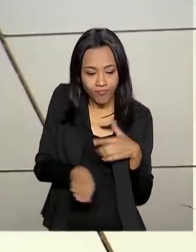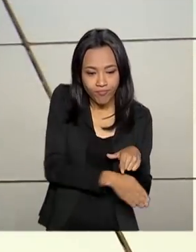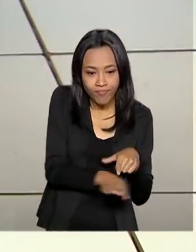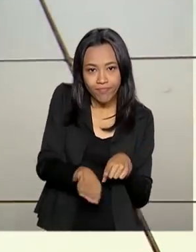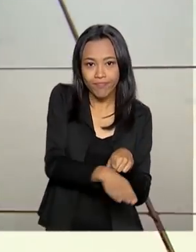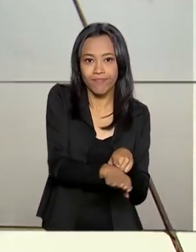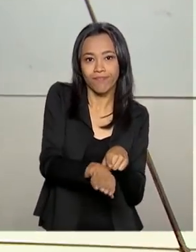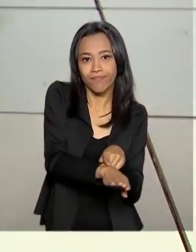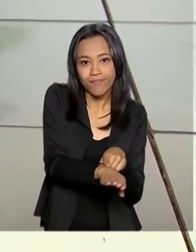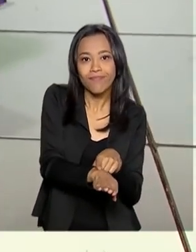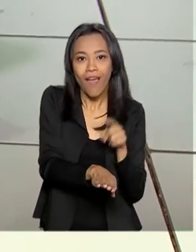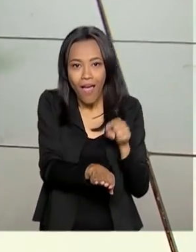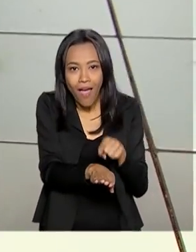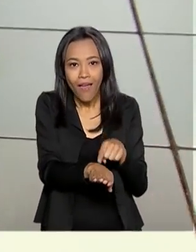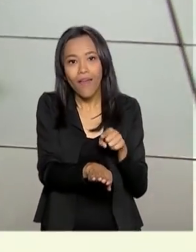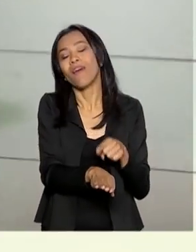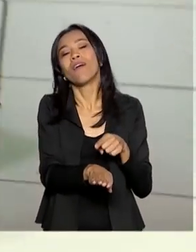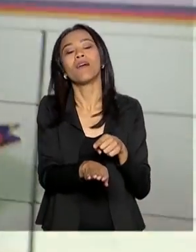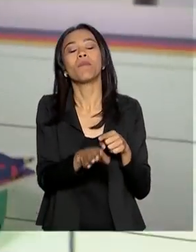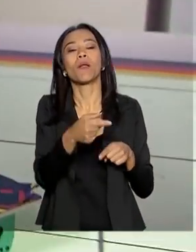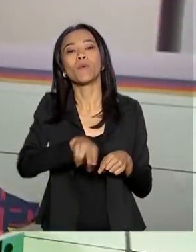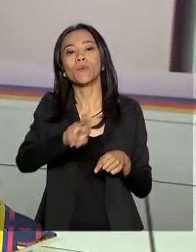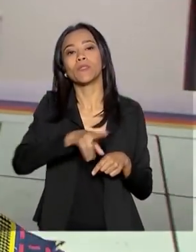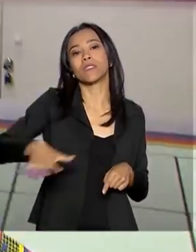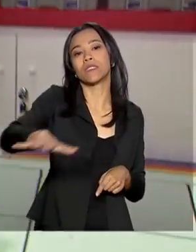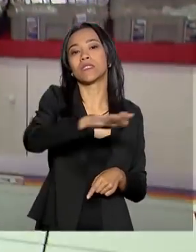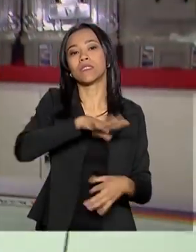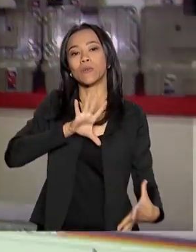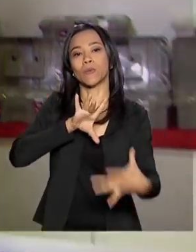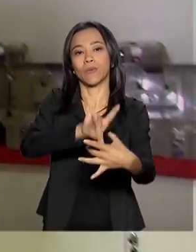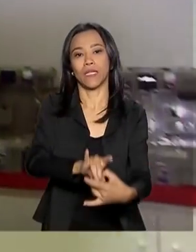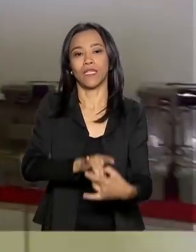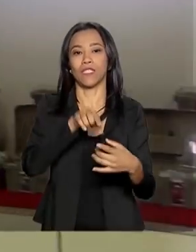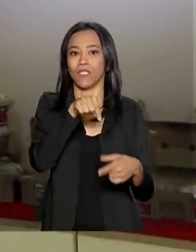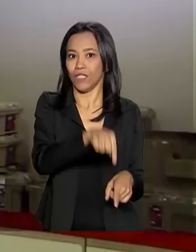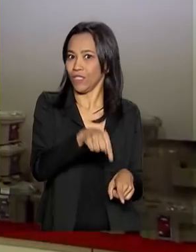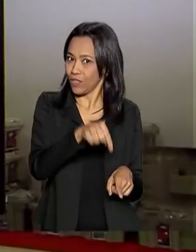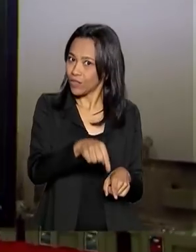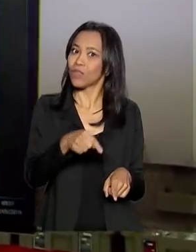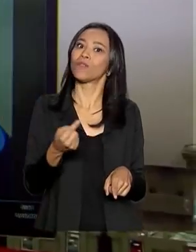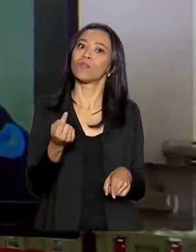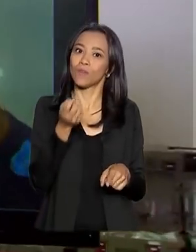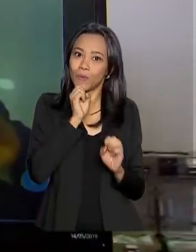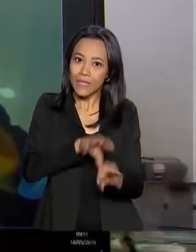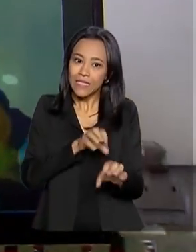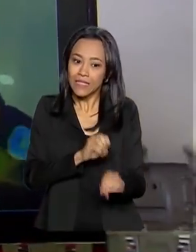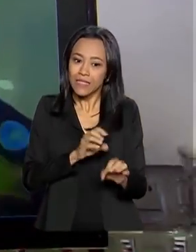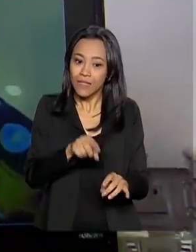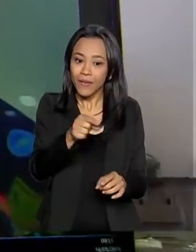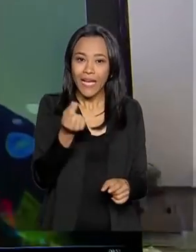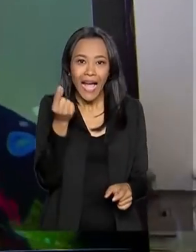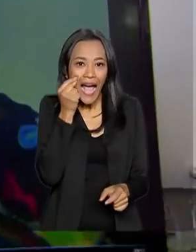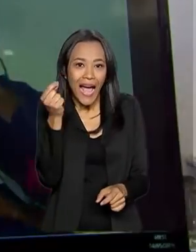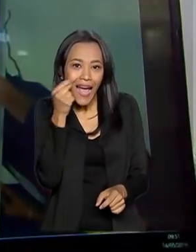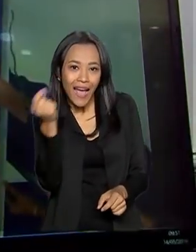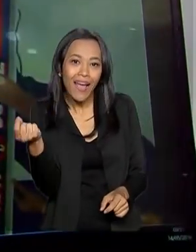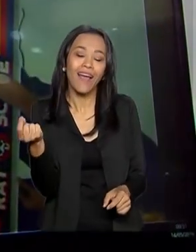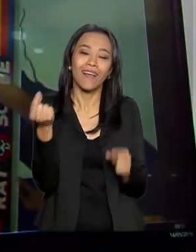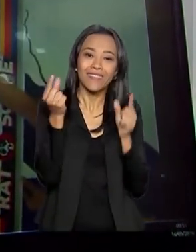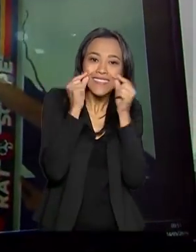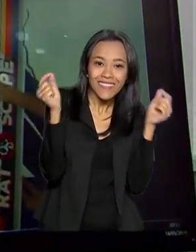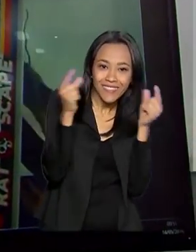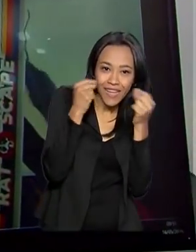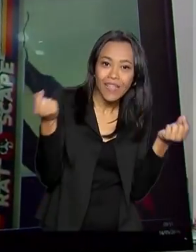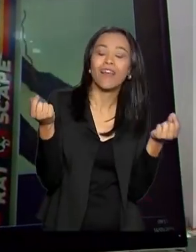robótica no universo da educação. E ali na tela a gente vê que eles são gatinhos e ratinhos caçando uns aos outros.